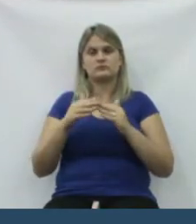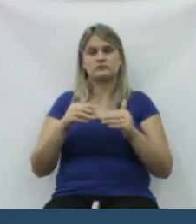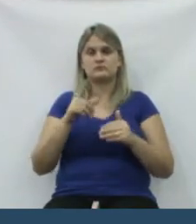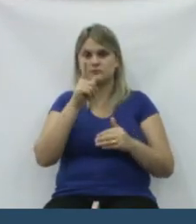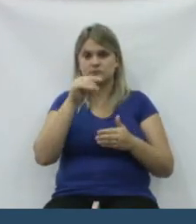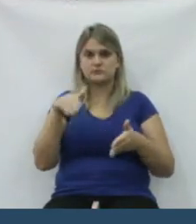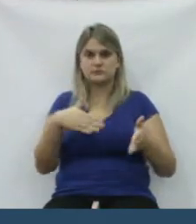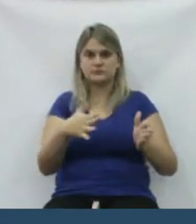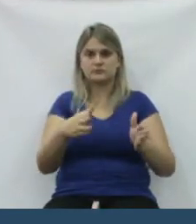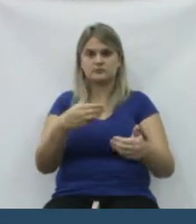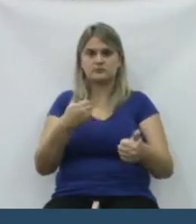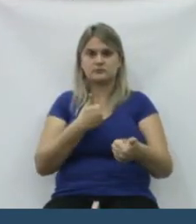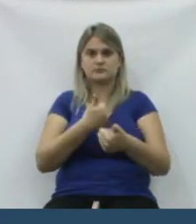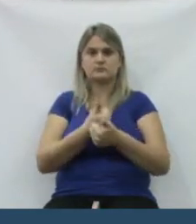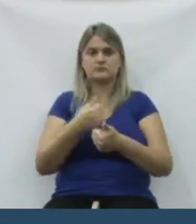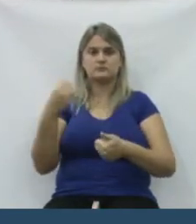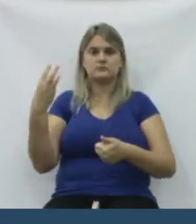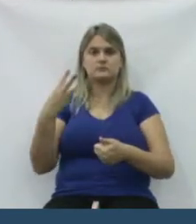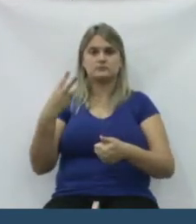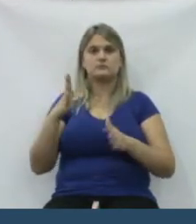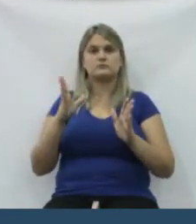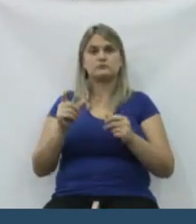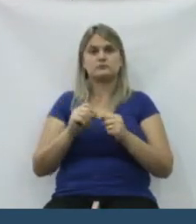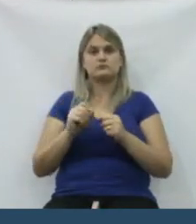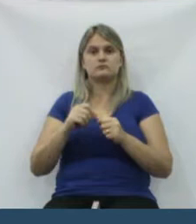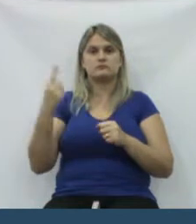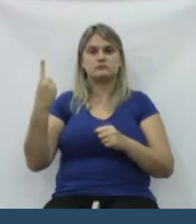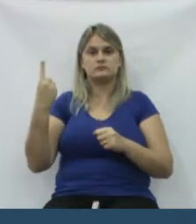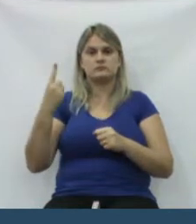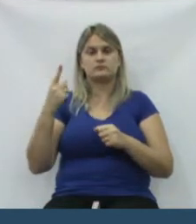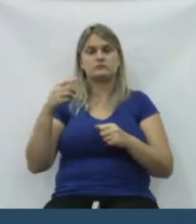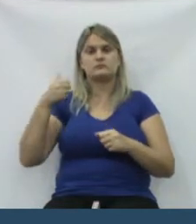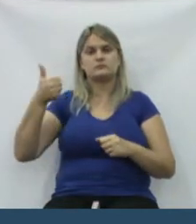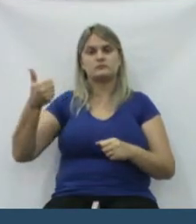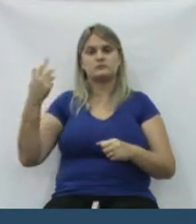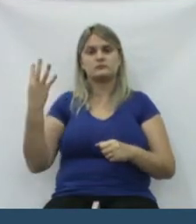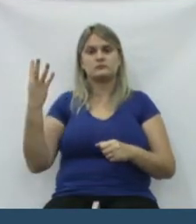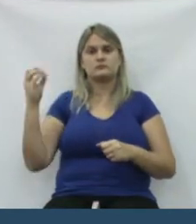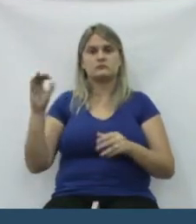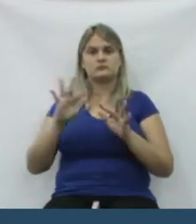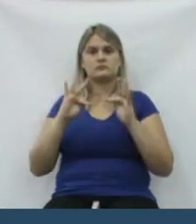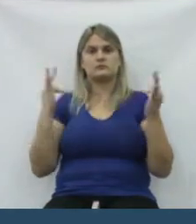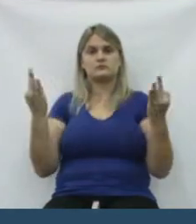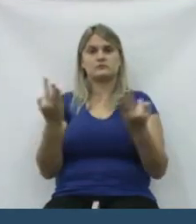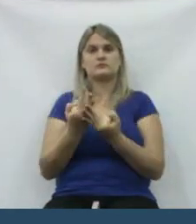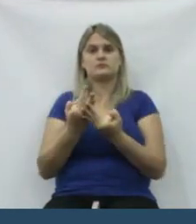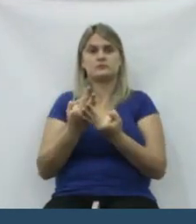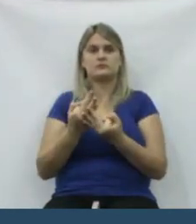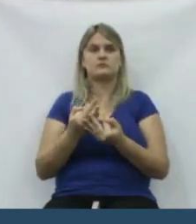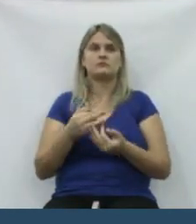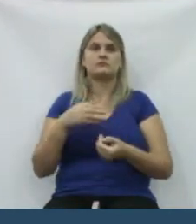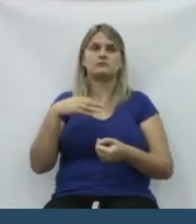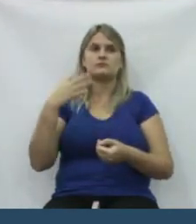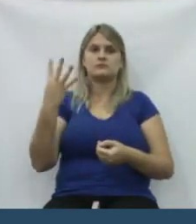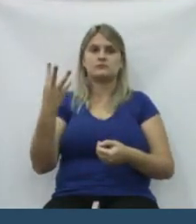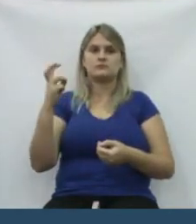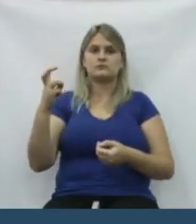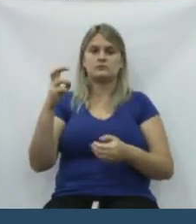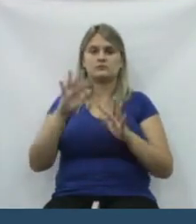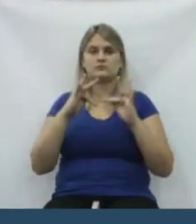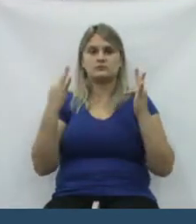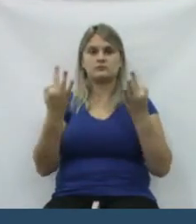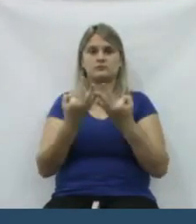Ribeirinha 3, já foi feito o 1, foi tirado 140 famílias, melhor,